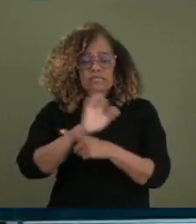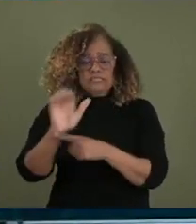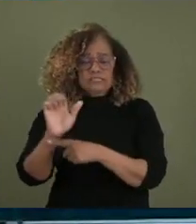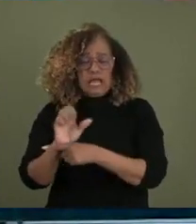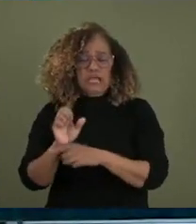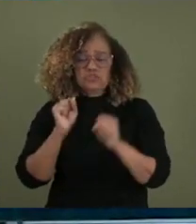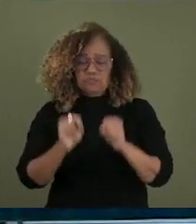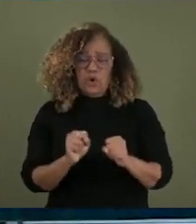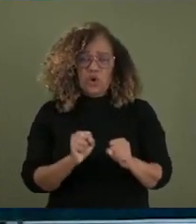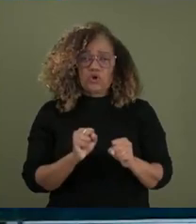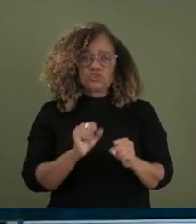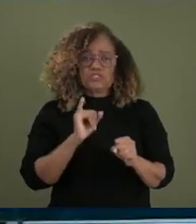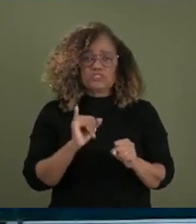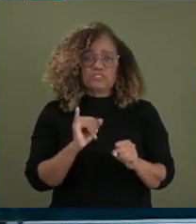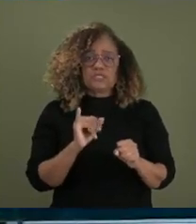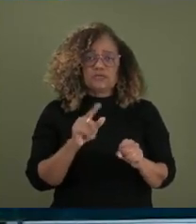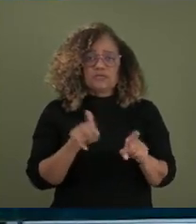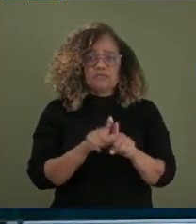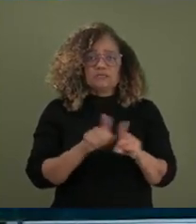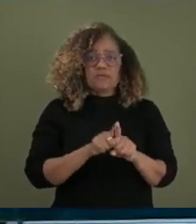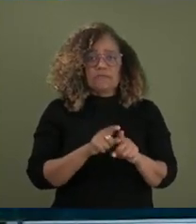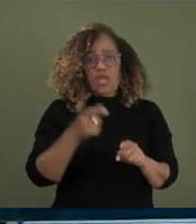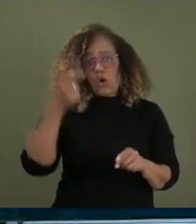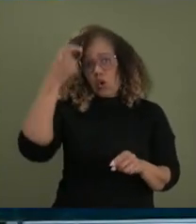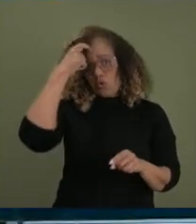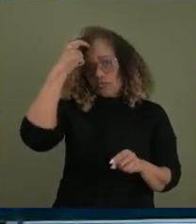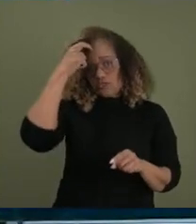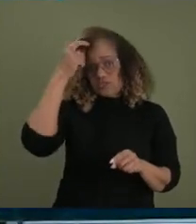que no combate à droga conscientizar as pessoas que usam que aquilo faz mal.